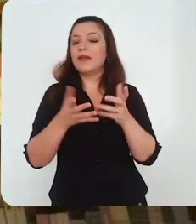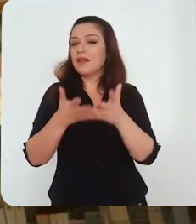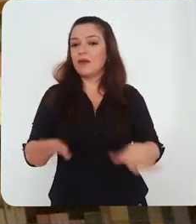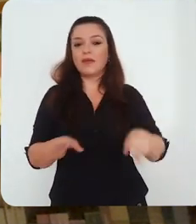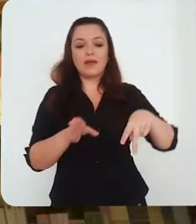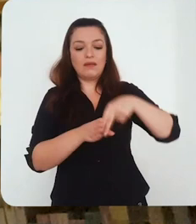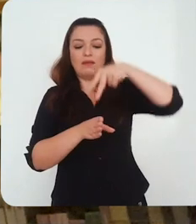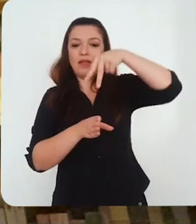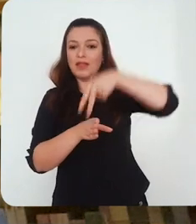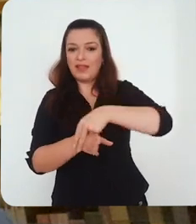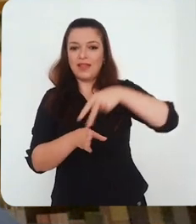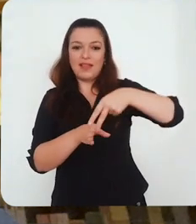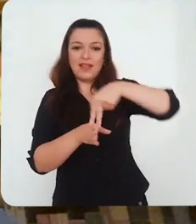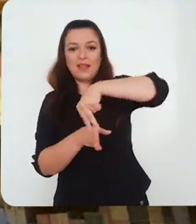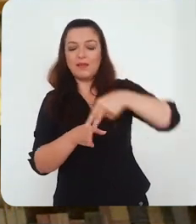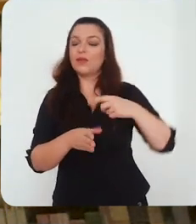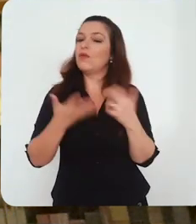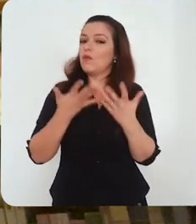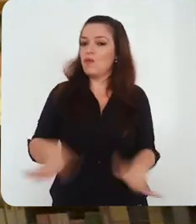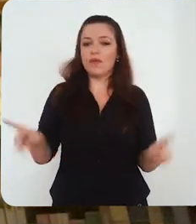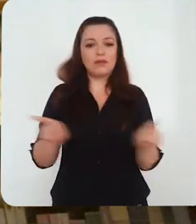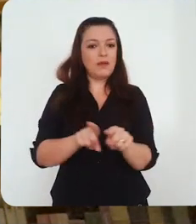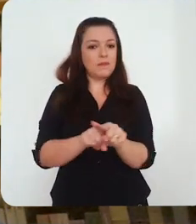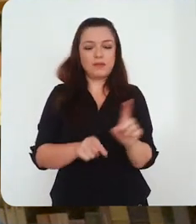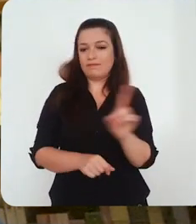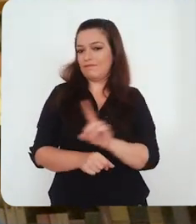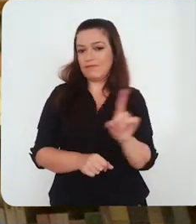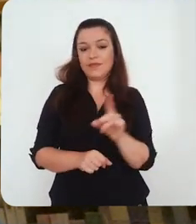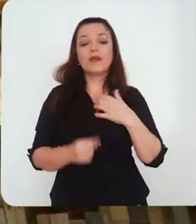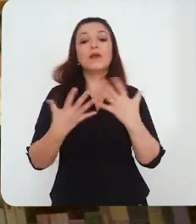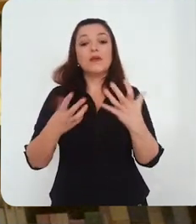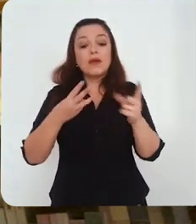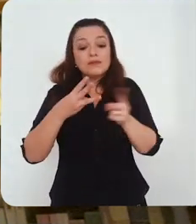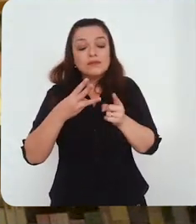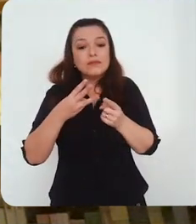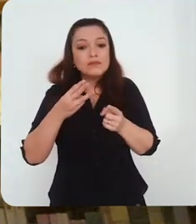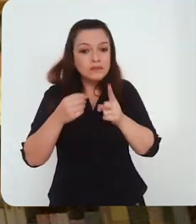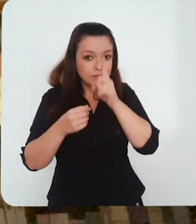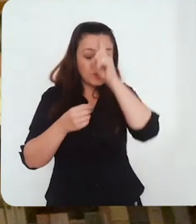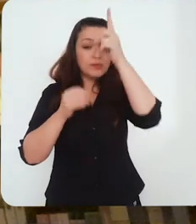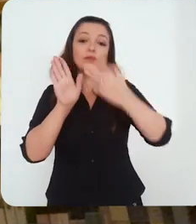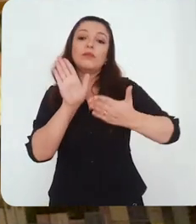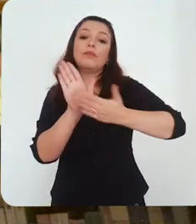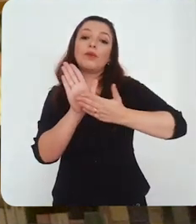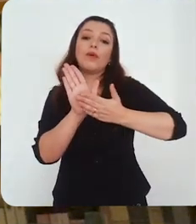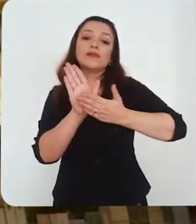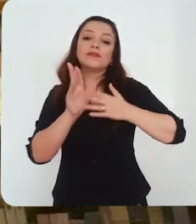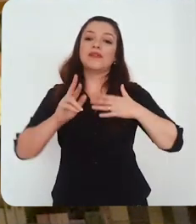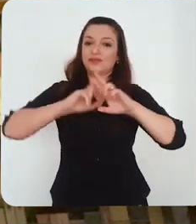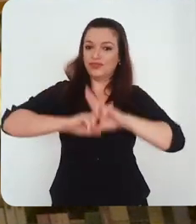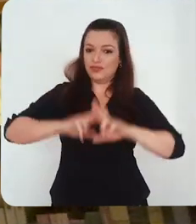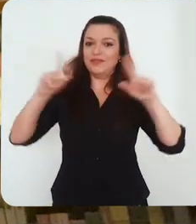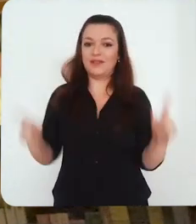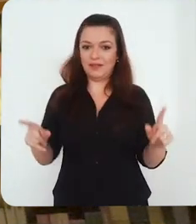do ensino híbrido, mas é uma terceira alternativa. Uma terceira alternativa que tem que servir para todos, e que não